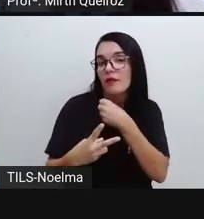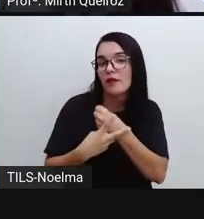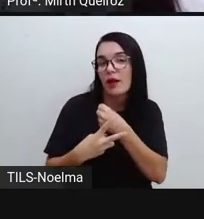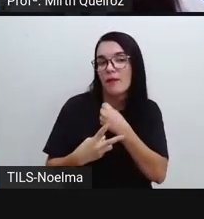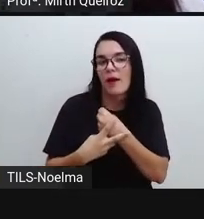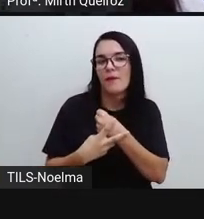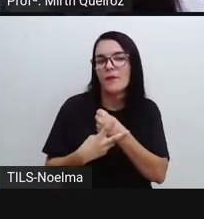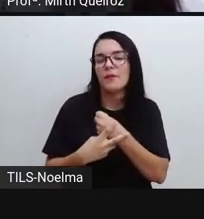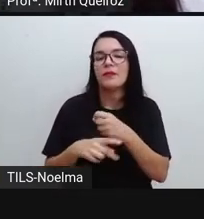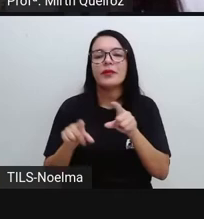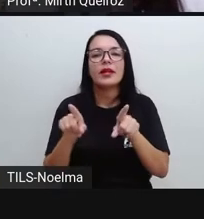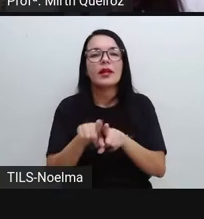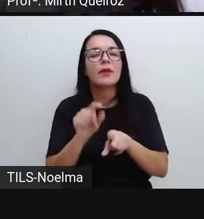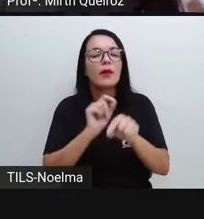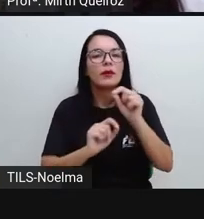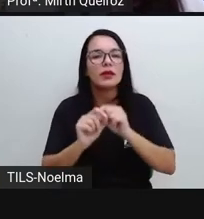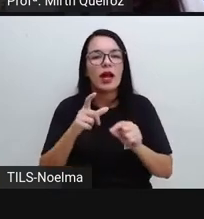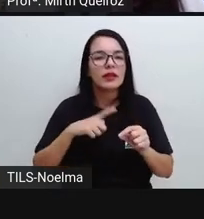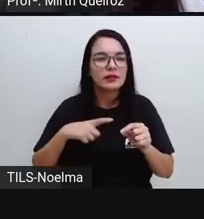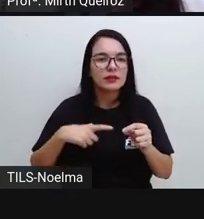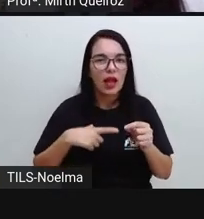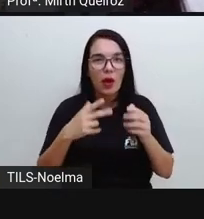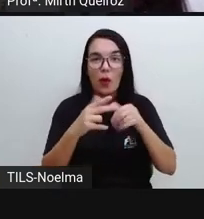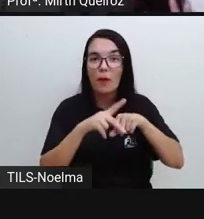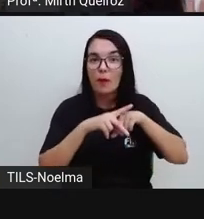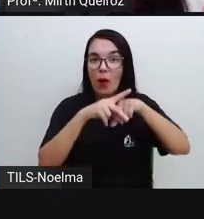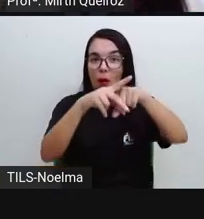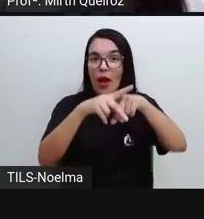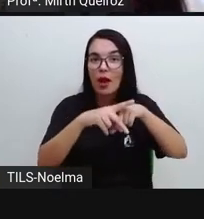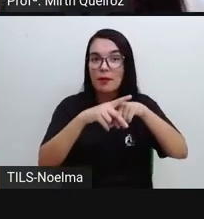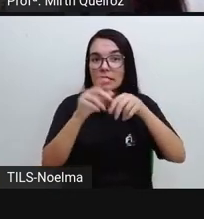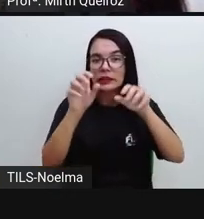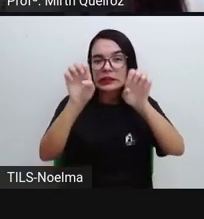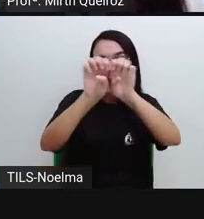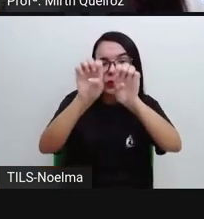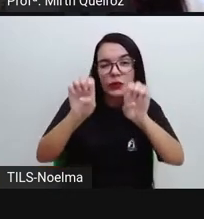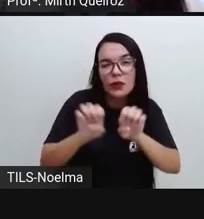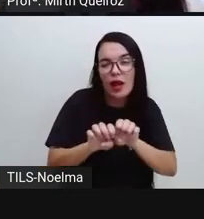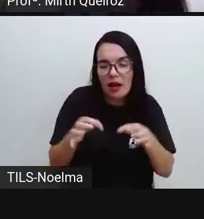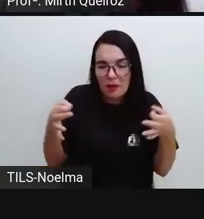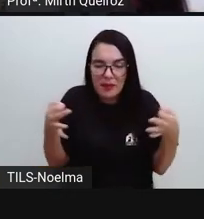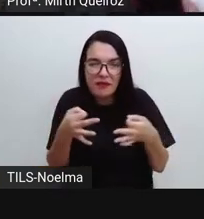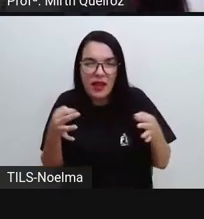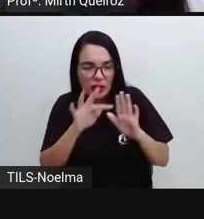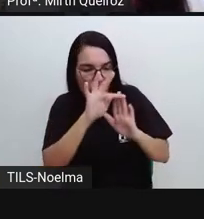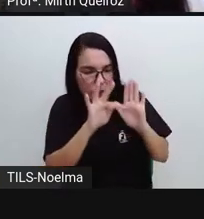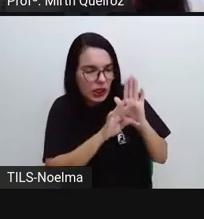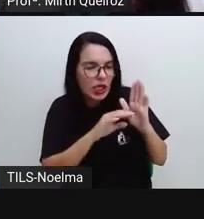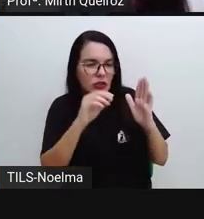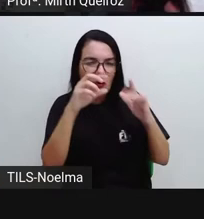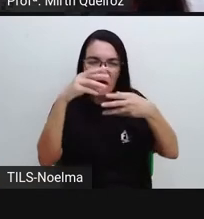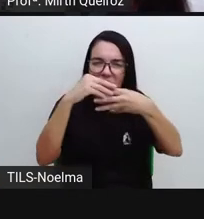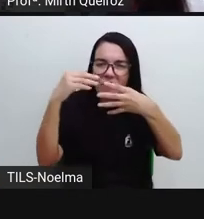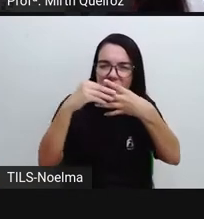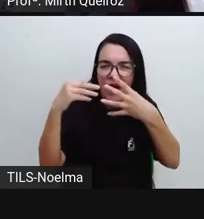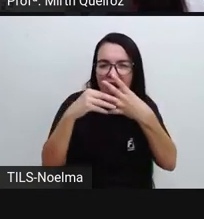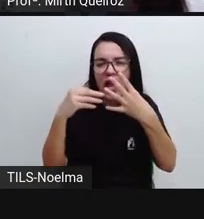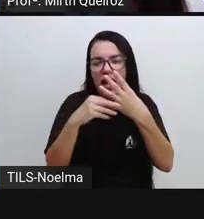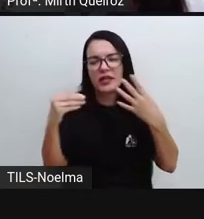Assim como aquele tipo de poesia, todo estruturadinho, perfeitinho, né? Em versos,